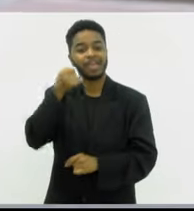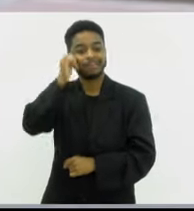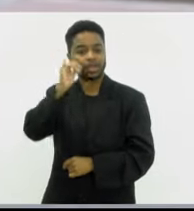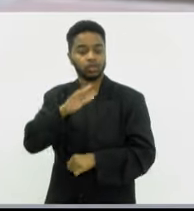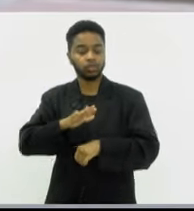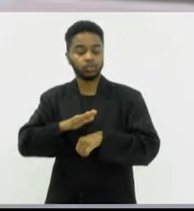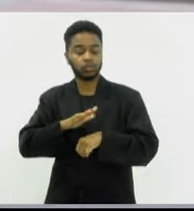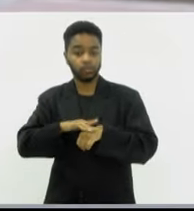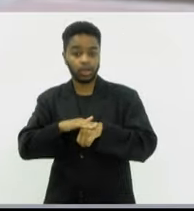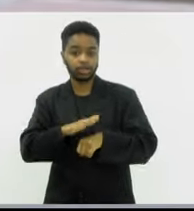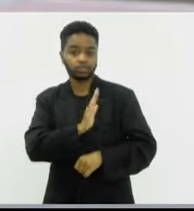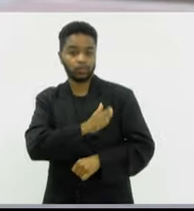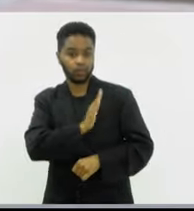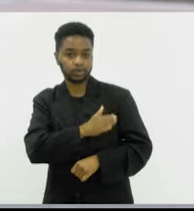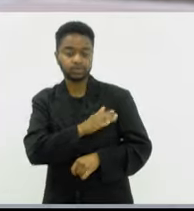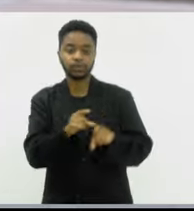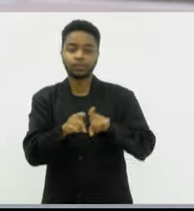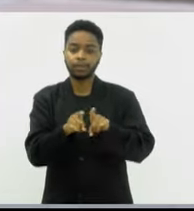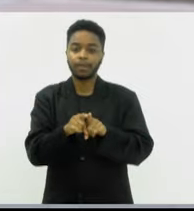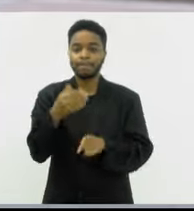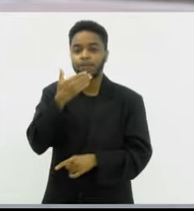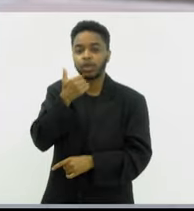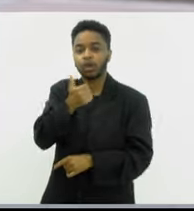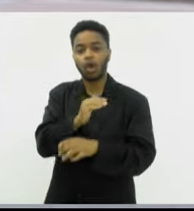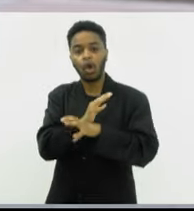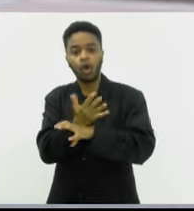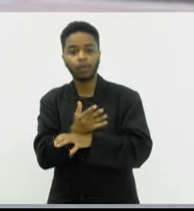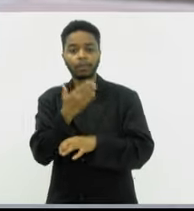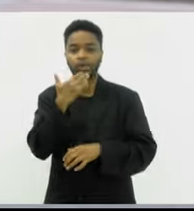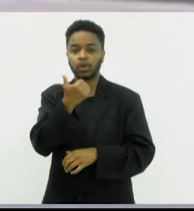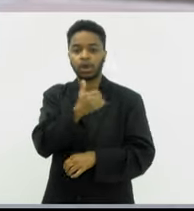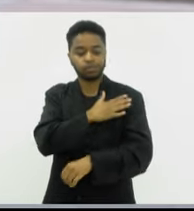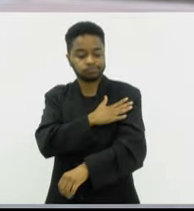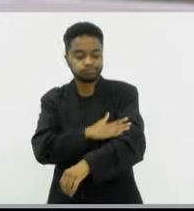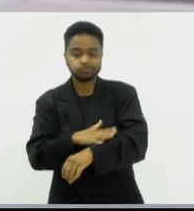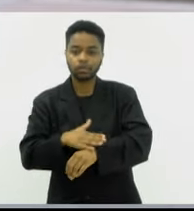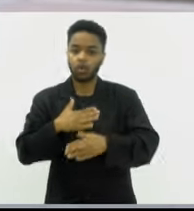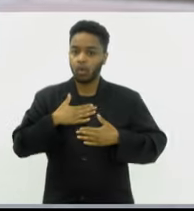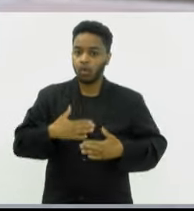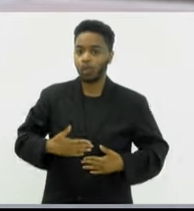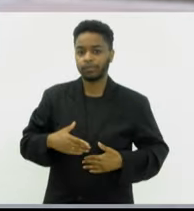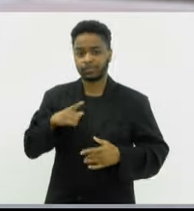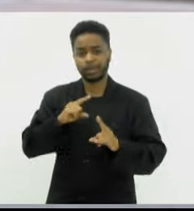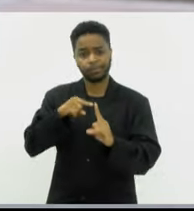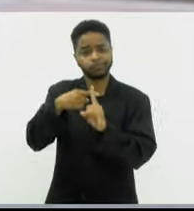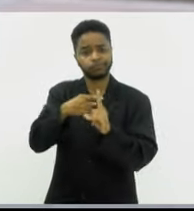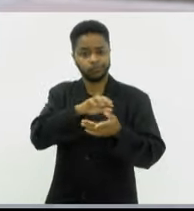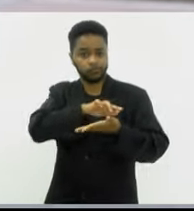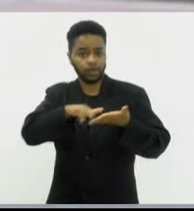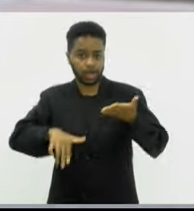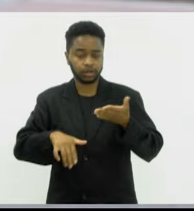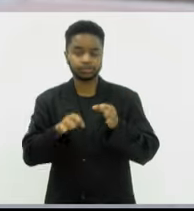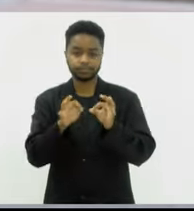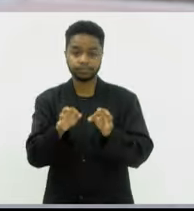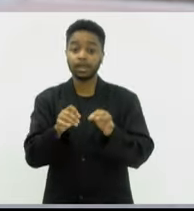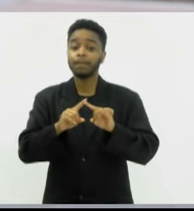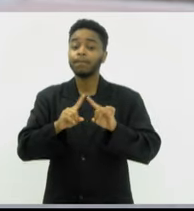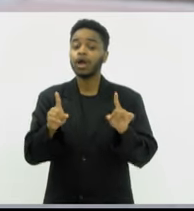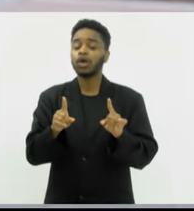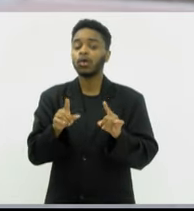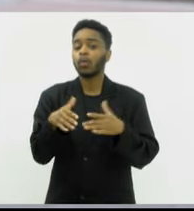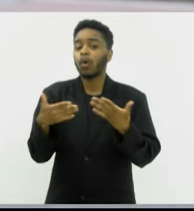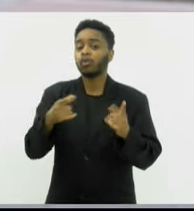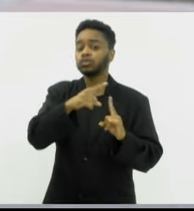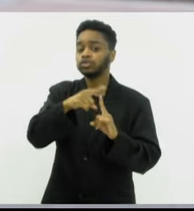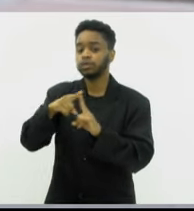a massa óssea da mulher, melhorar a massa muscular. Inúmeros são os benefícios, né? Agora, quais são os tipos e